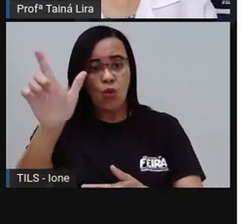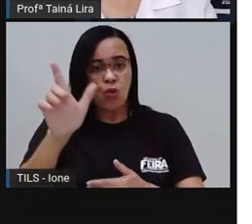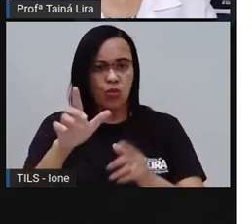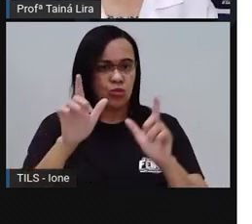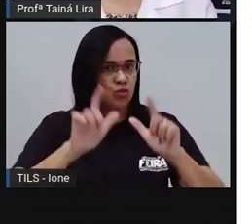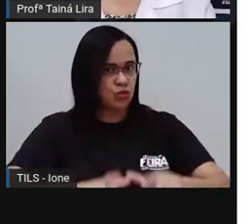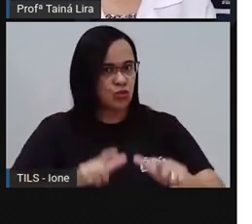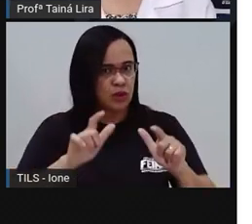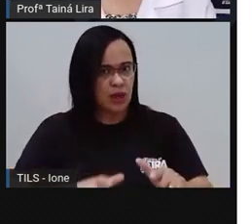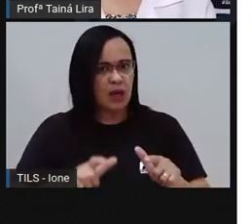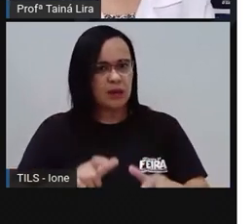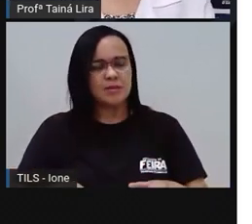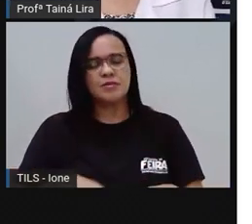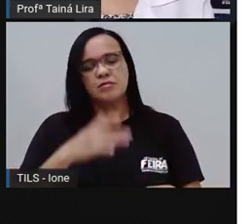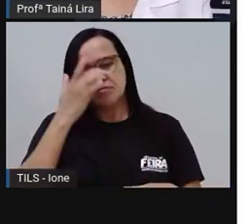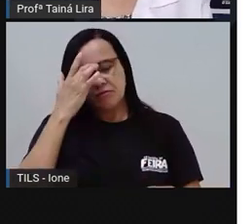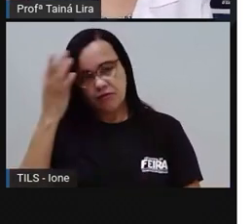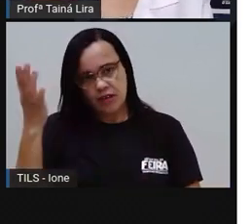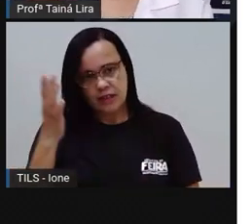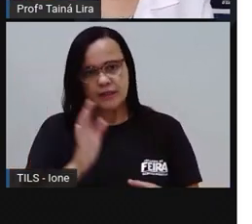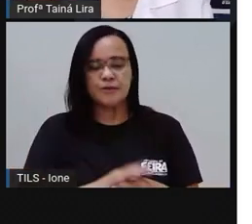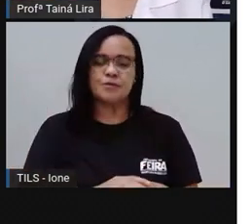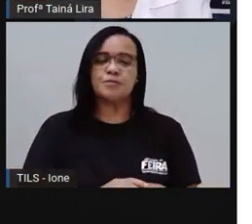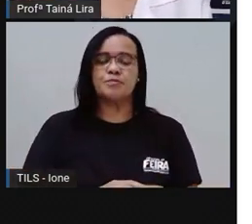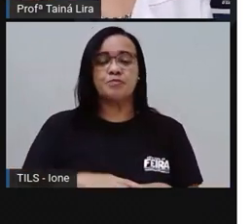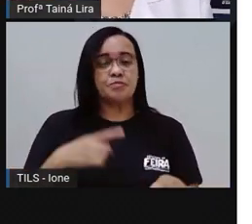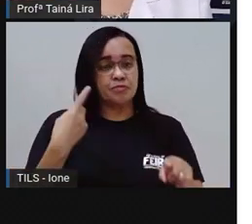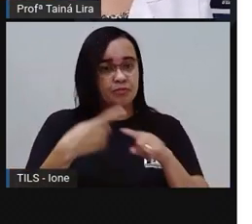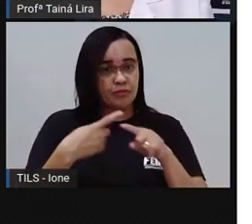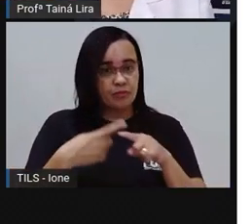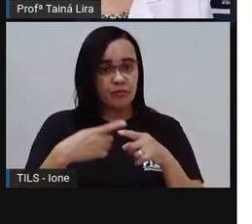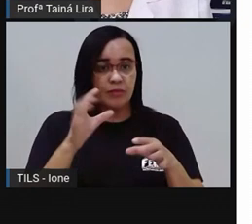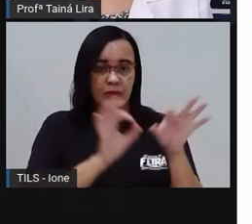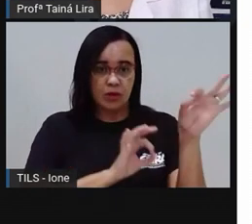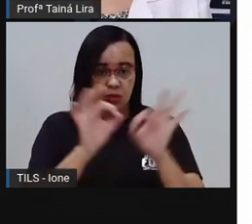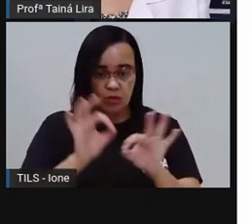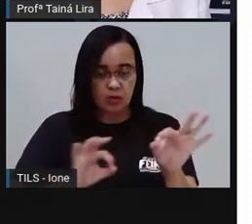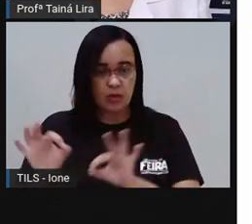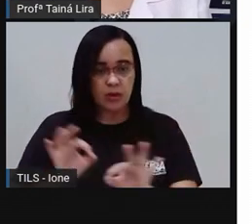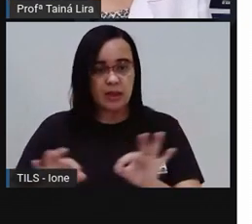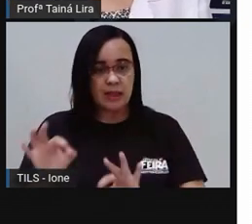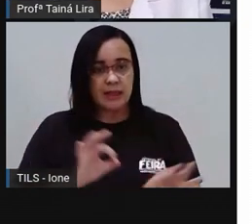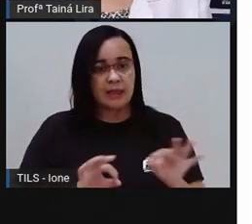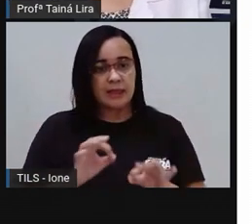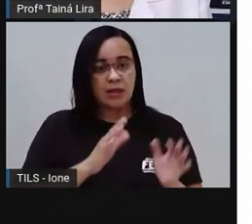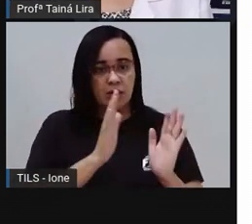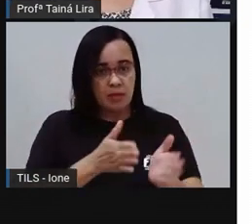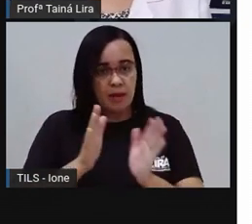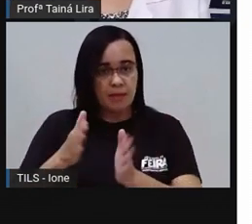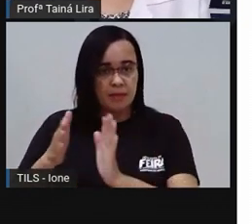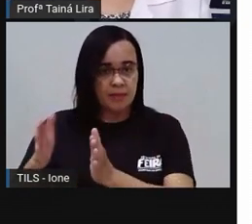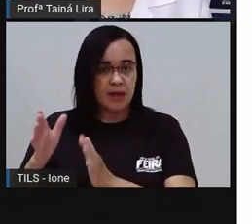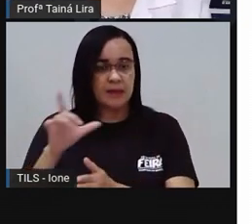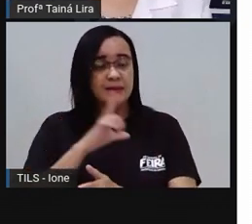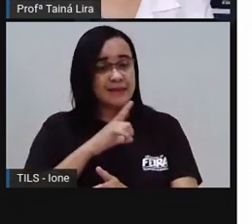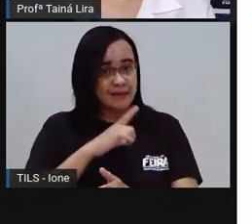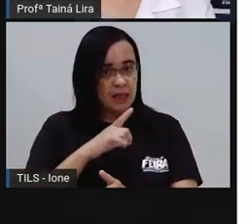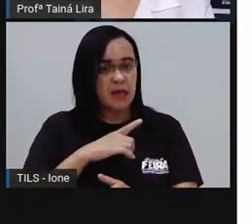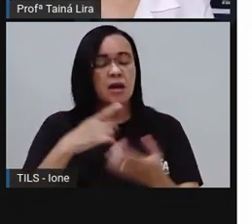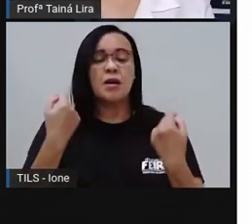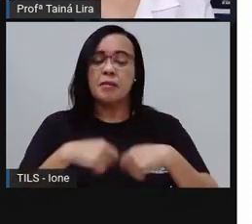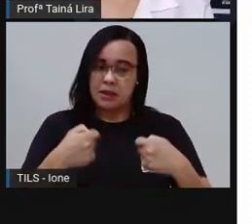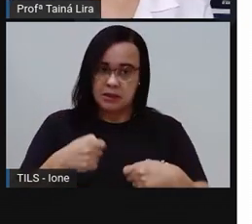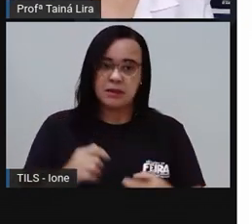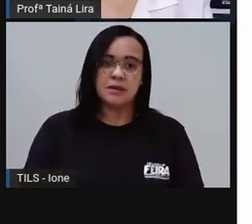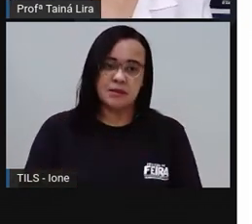receita Familiar Então deixa Tudo aí Preparadinho Tá? Não pode Esquecer De organizar tudo